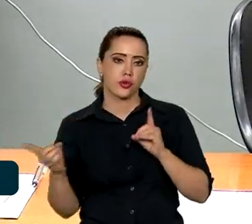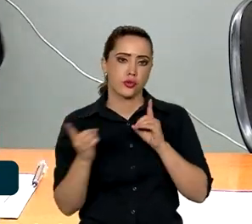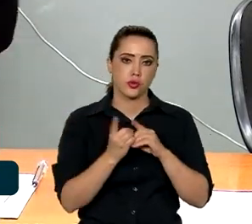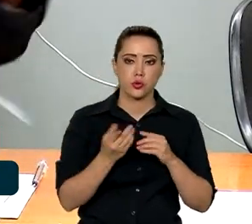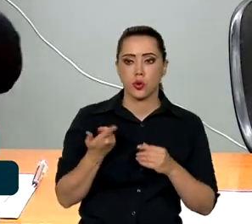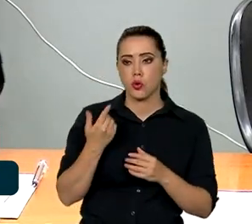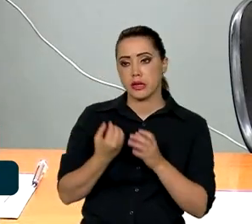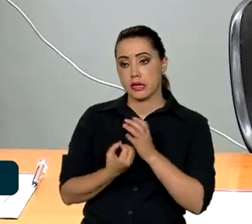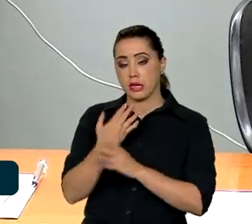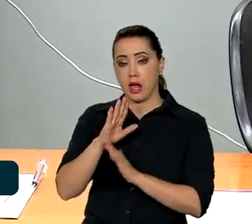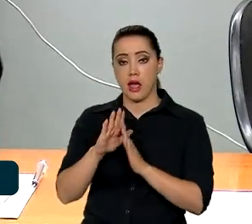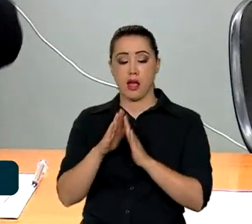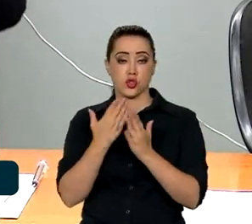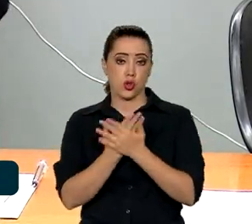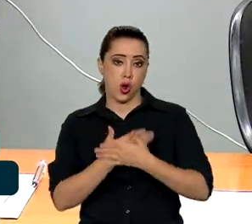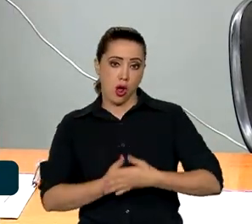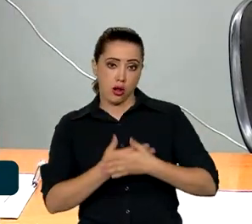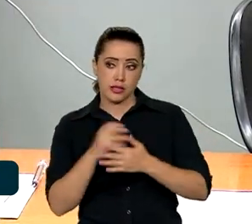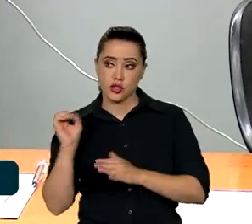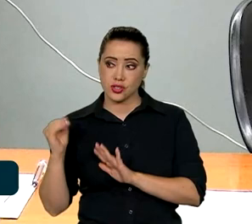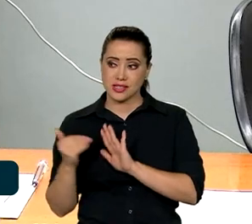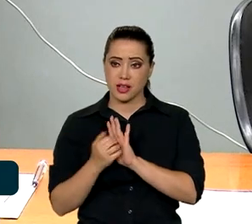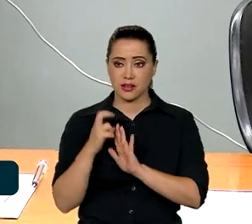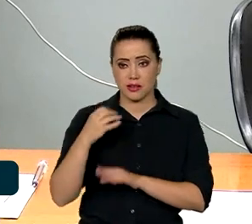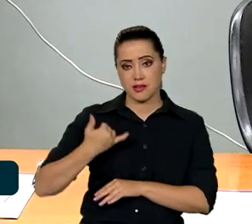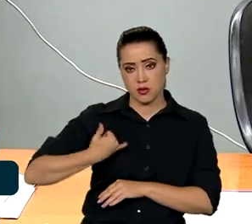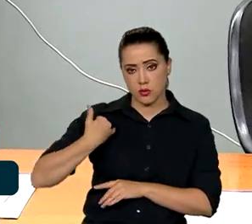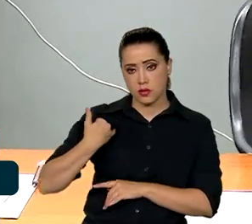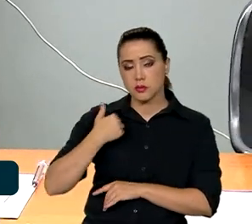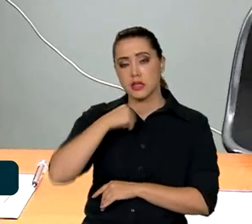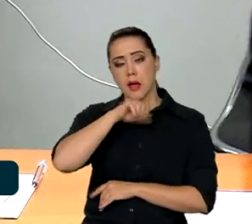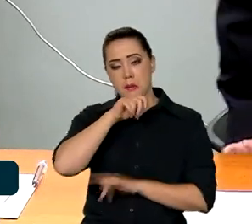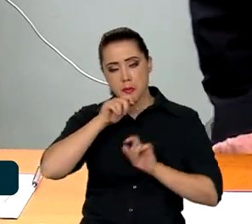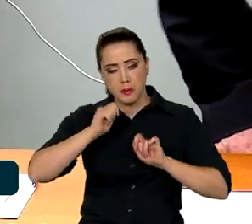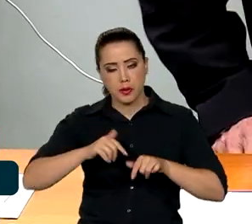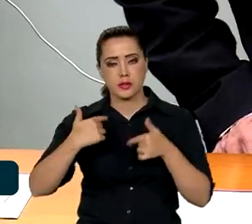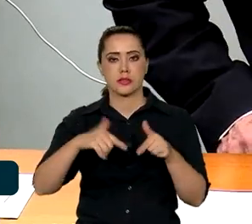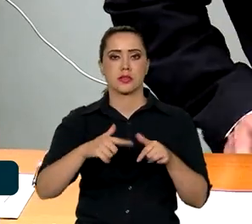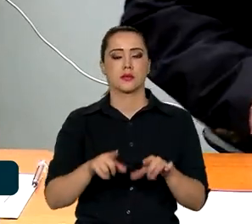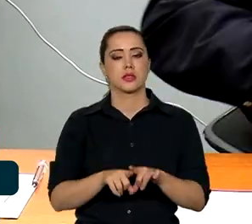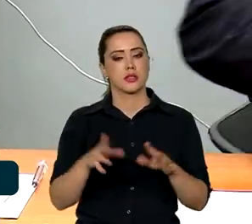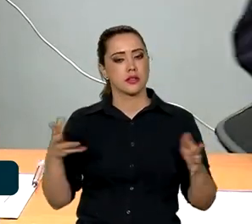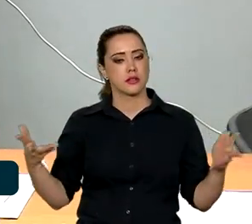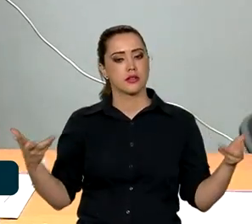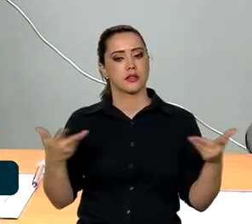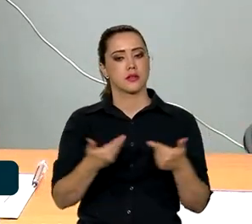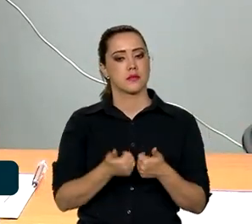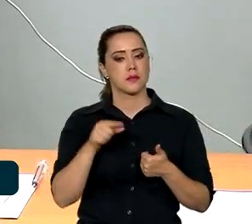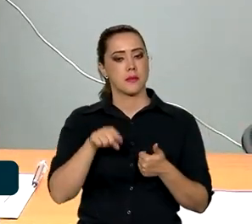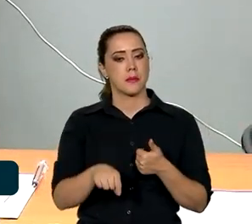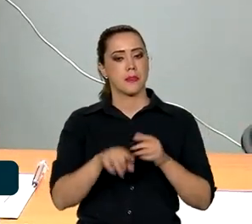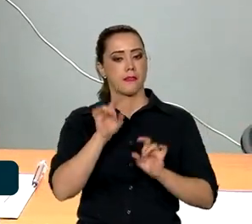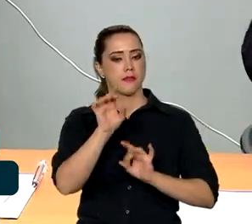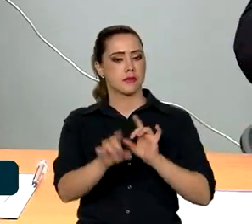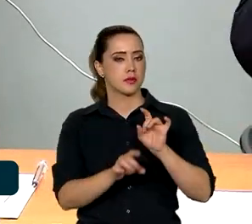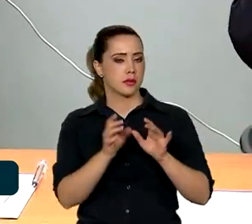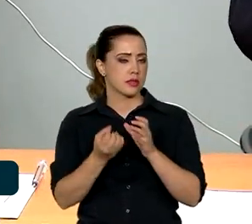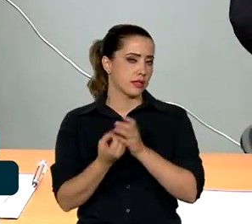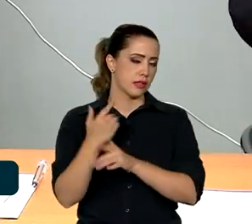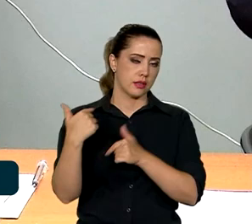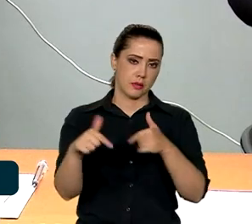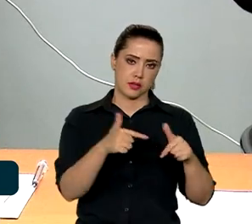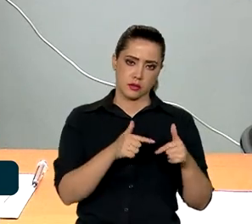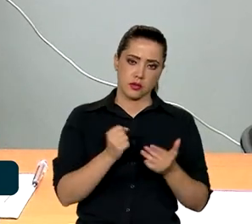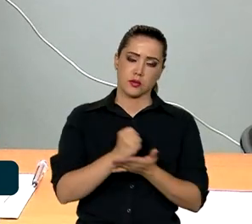5, para que as mães possam trabalhar, garantir efetividade na parte especialmente de geração de